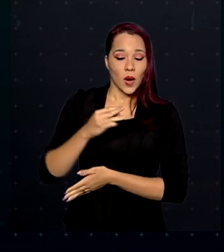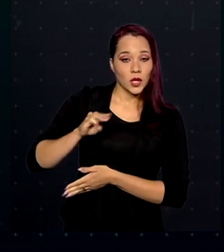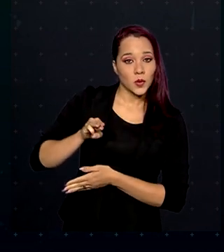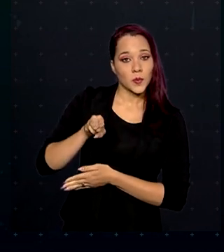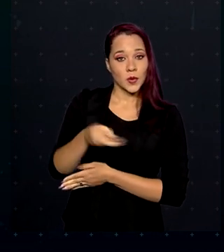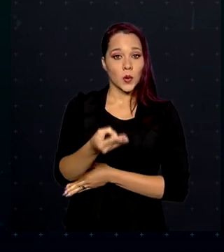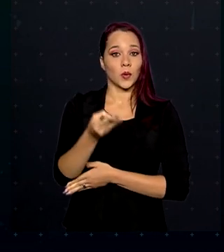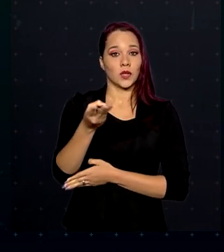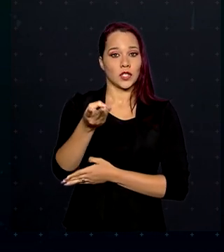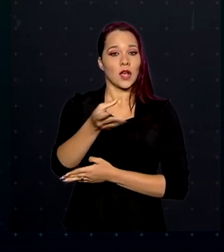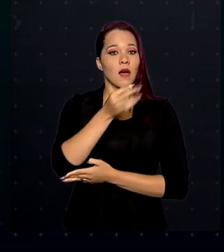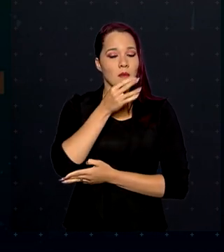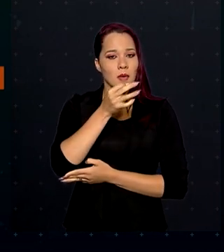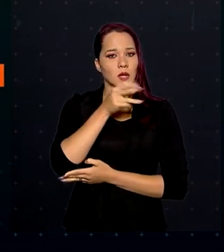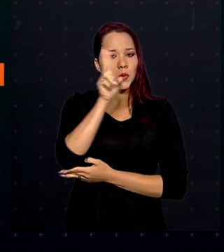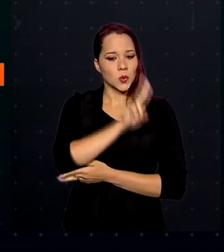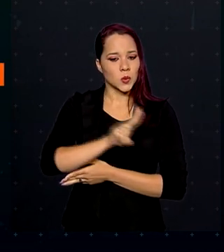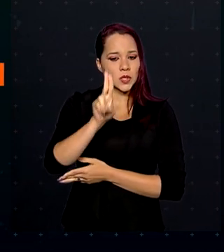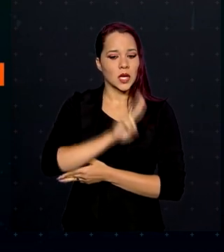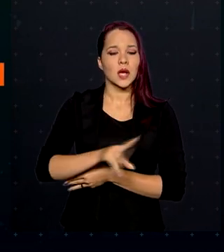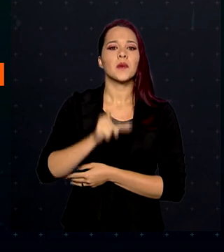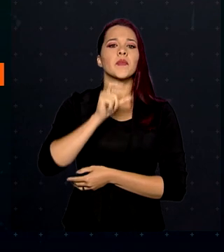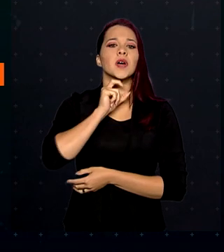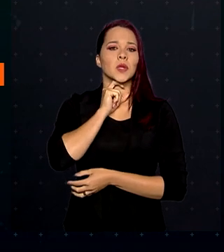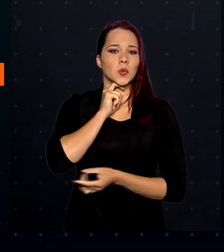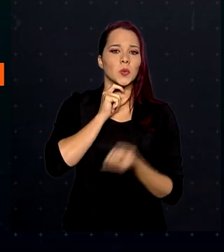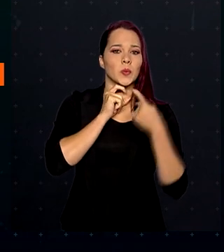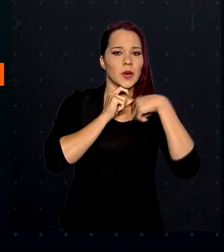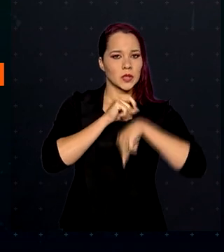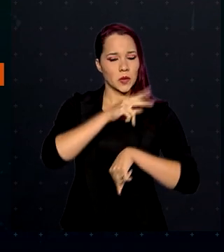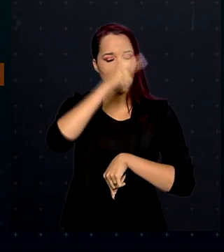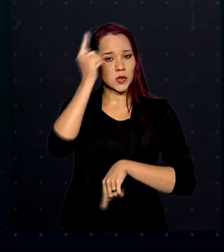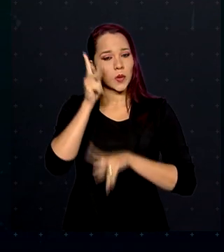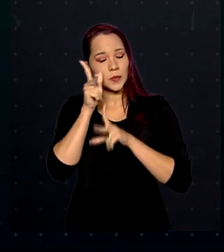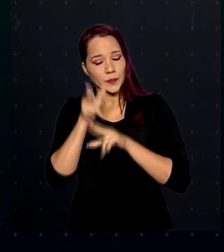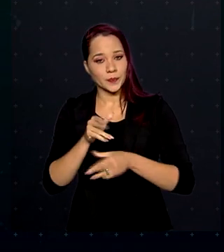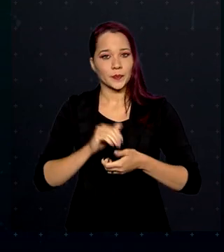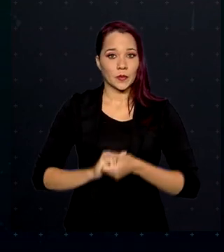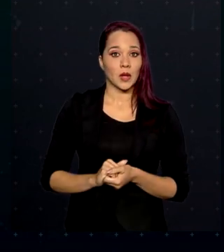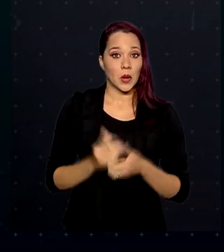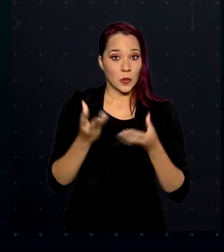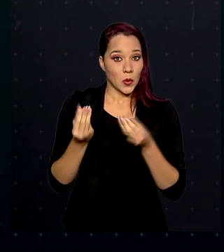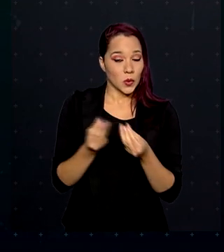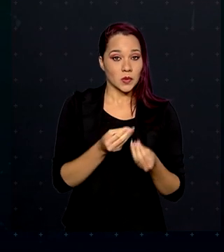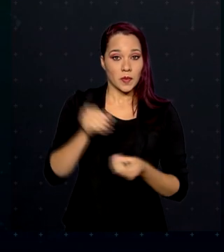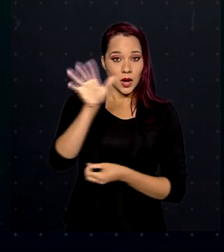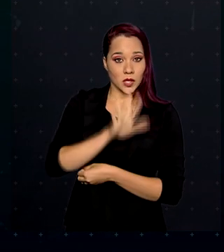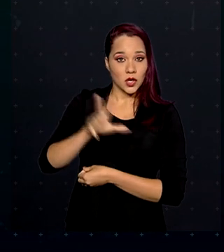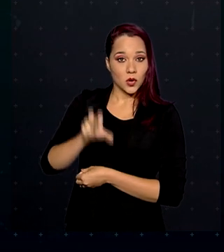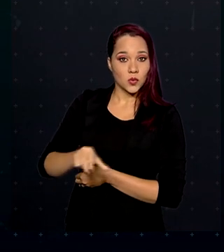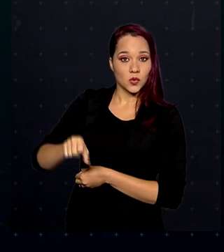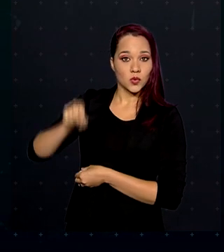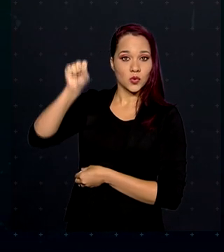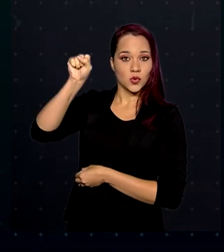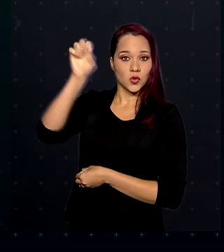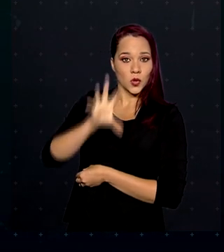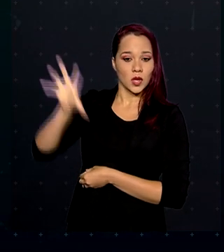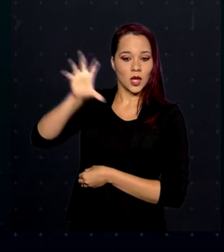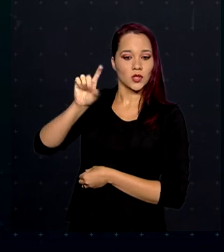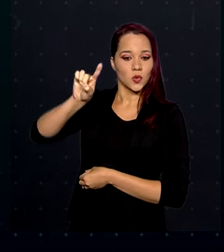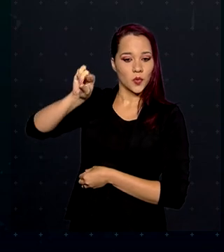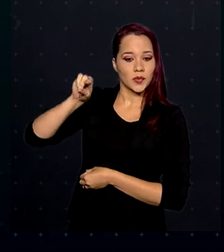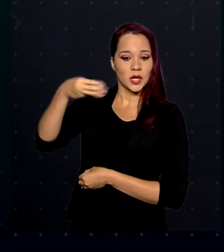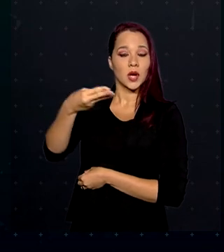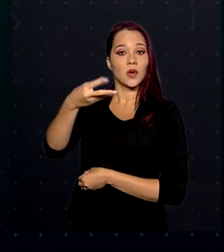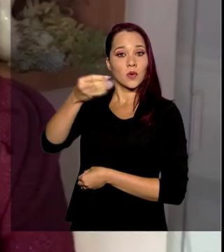de medicamentos utilizados para intubação de pacientes, a maioria para a região sudeste, 1 milhão e